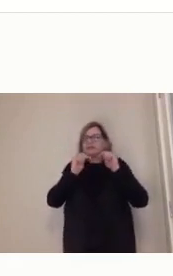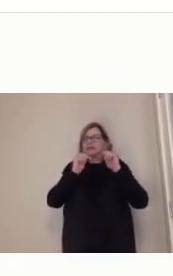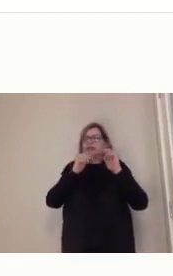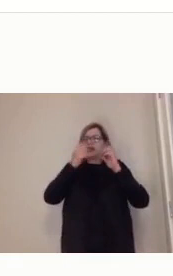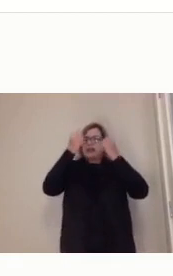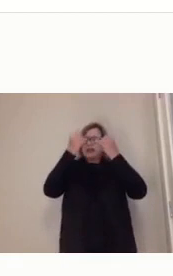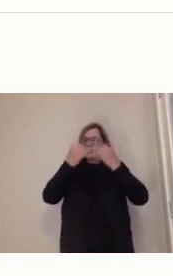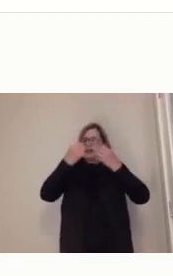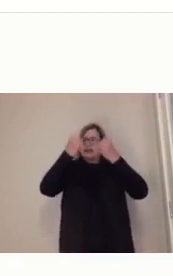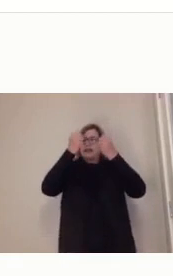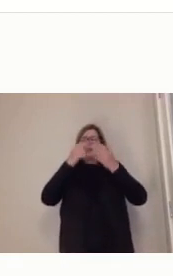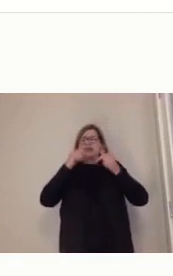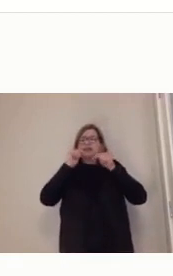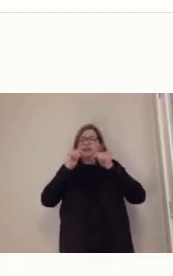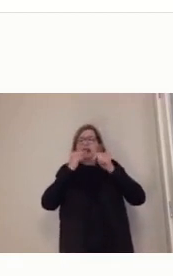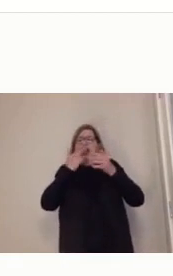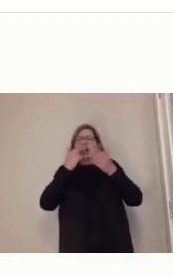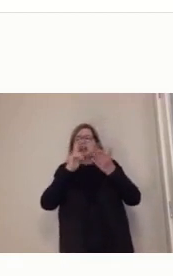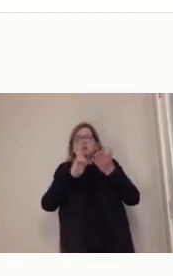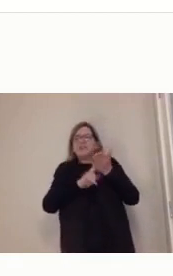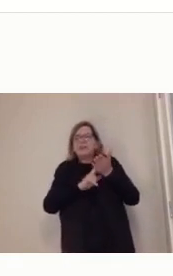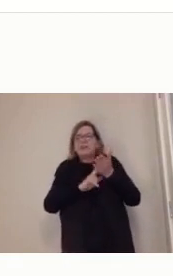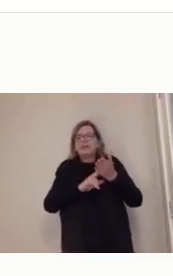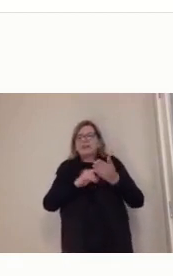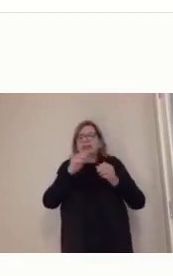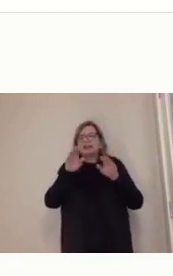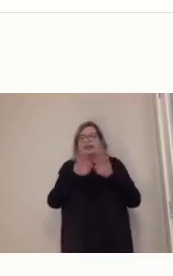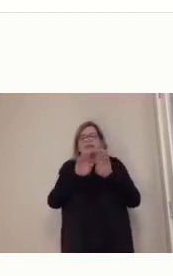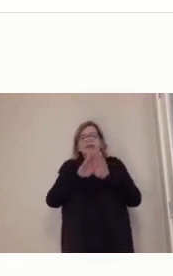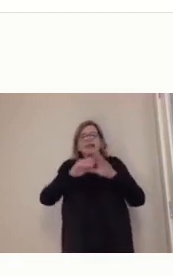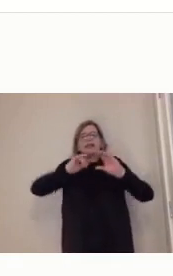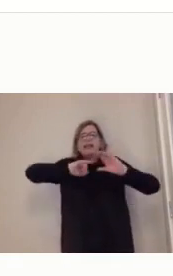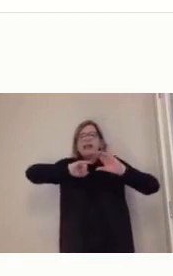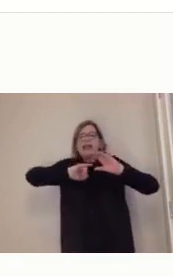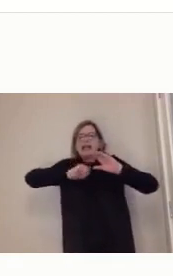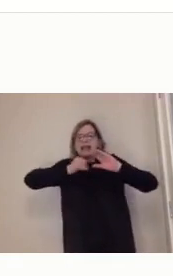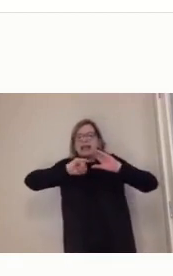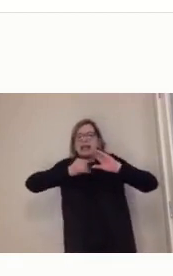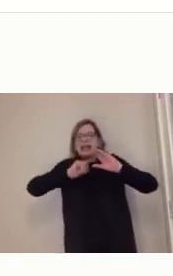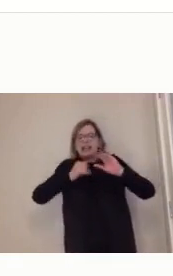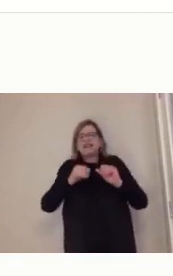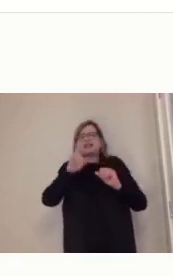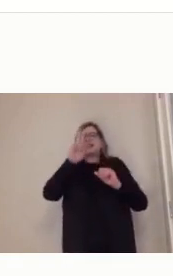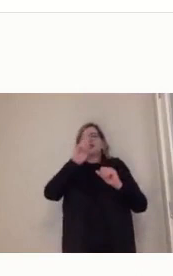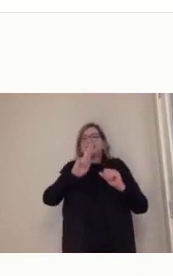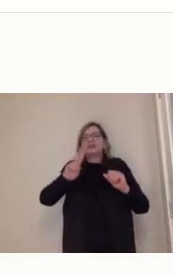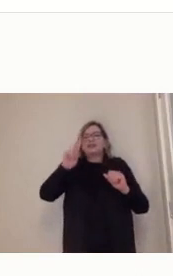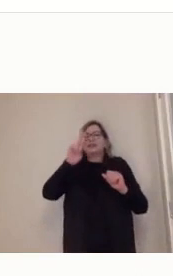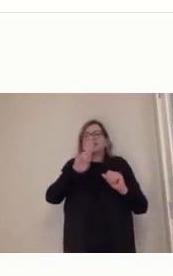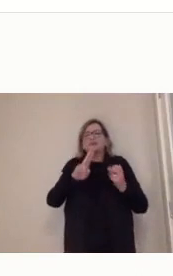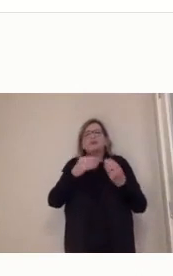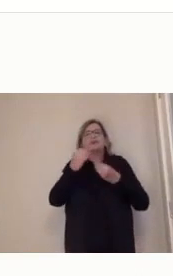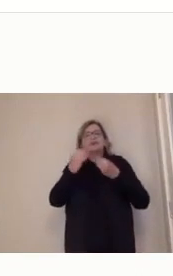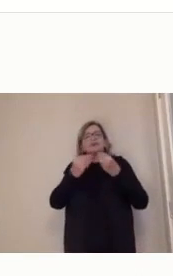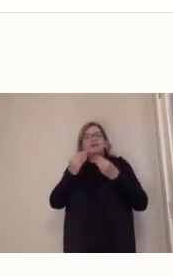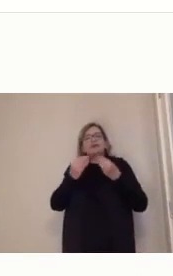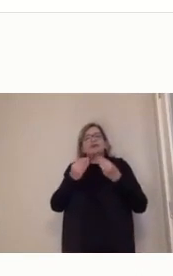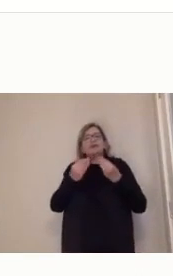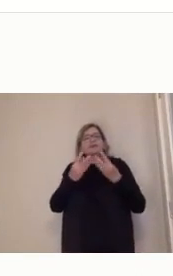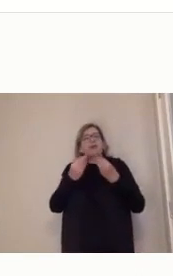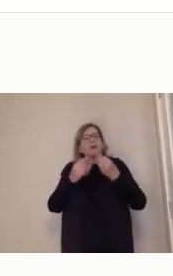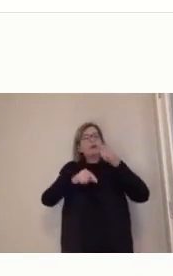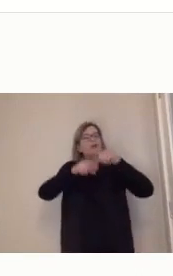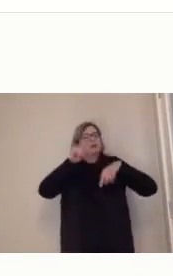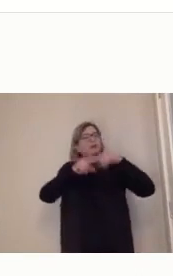e a gente usava bastante, né? Isso e ainda usa, né? Os fascículos de Educação de Jovens e Adultos, mesmo Paulo